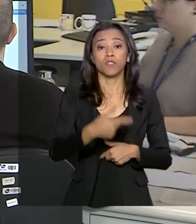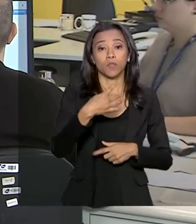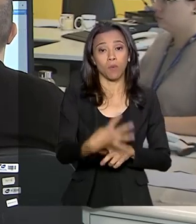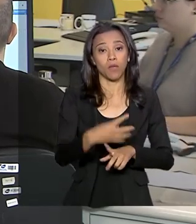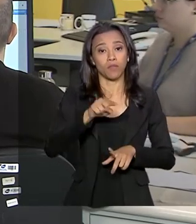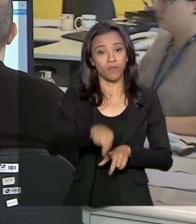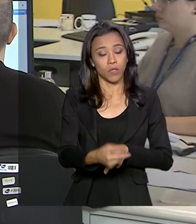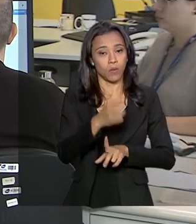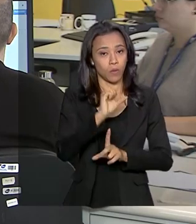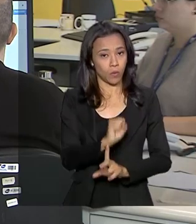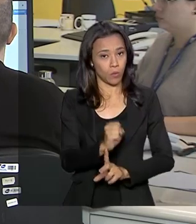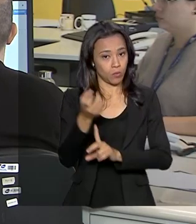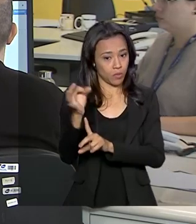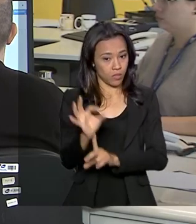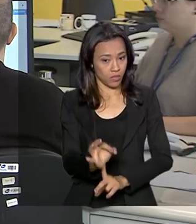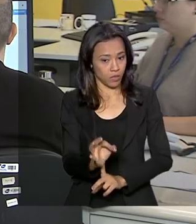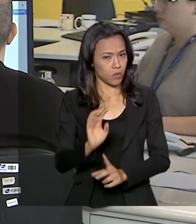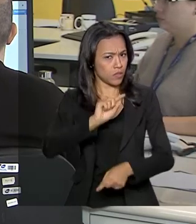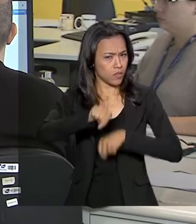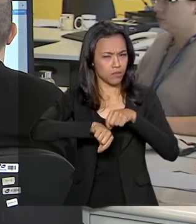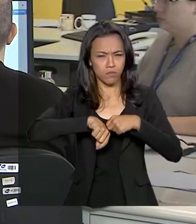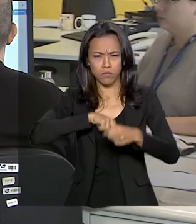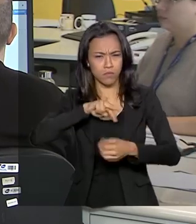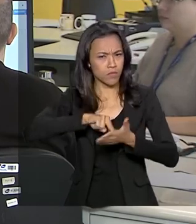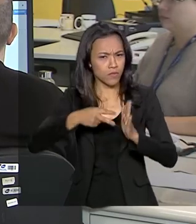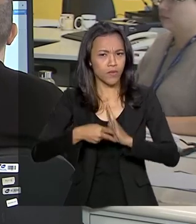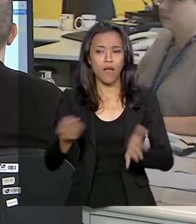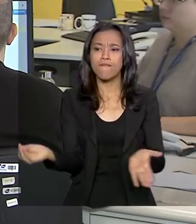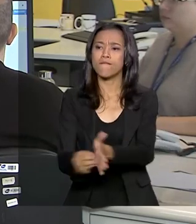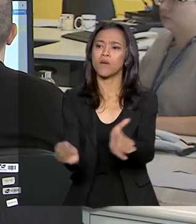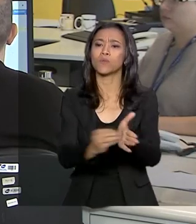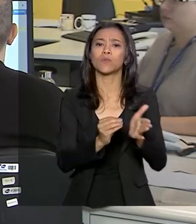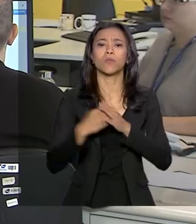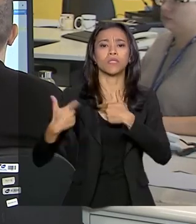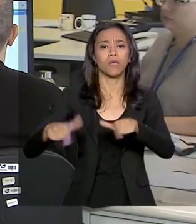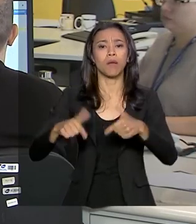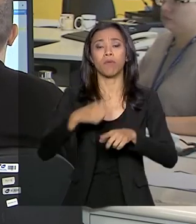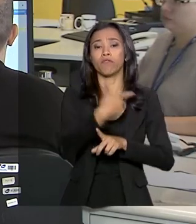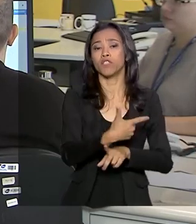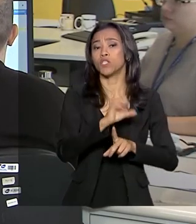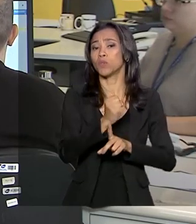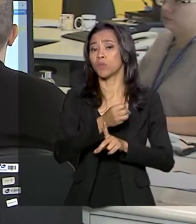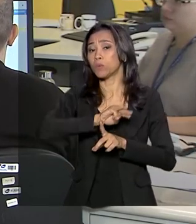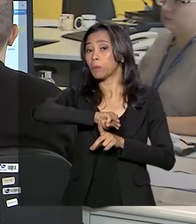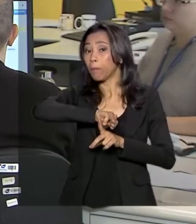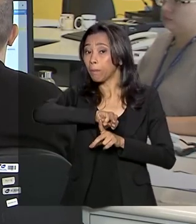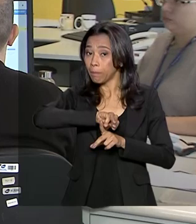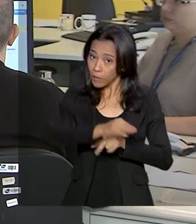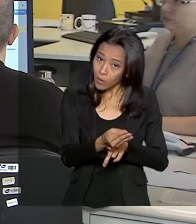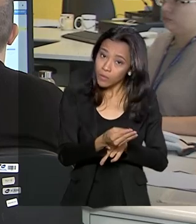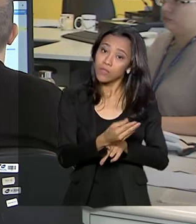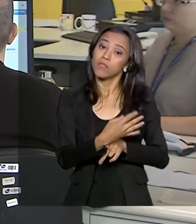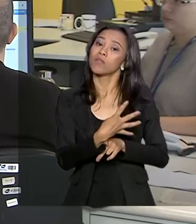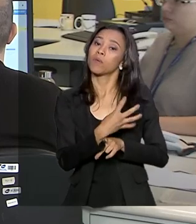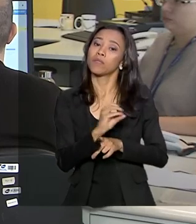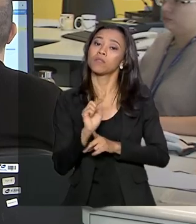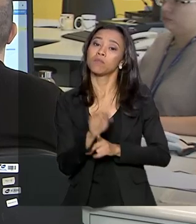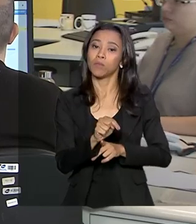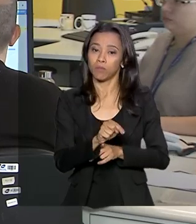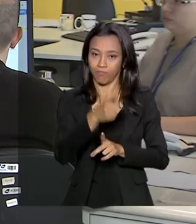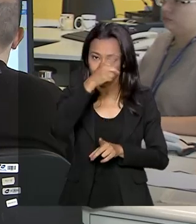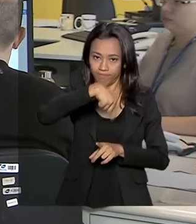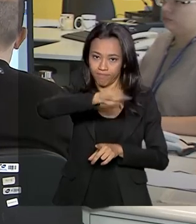,8%, ou seja, faltou trabalho para 28,4 milhões de O número dos